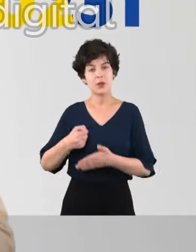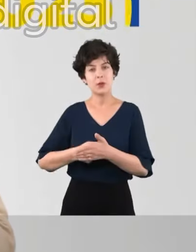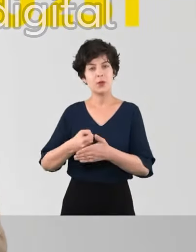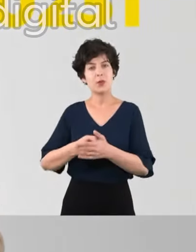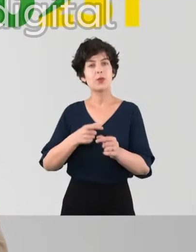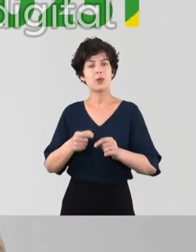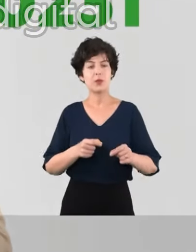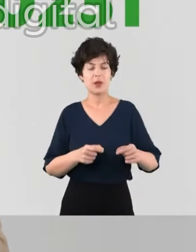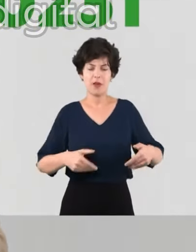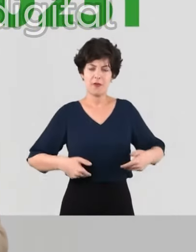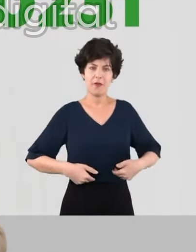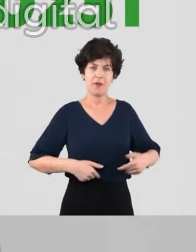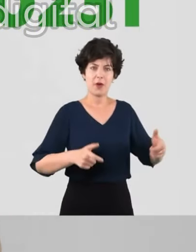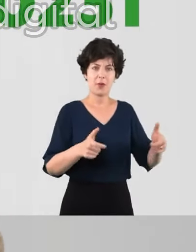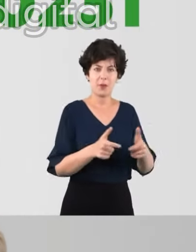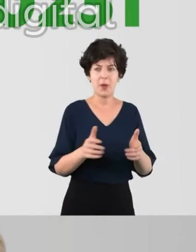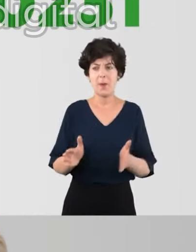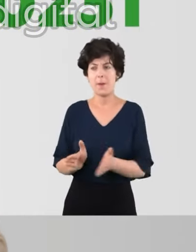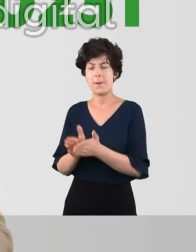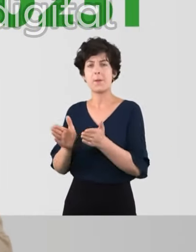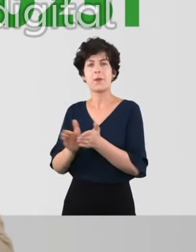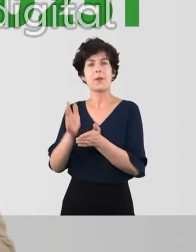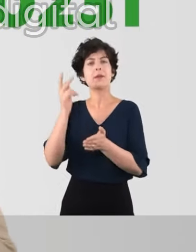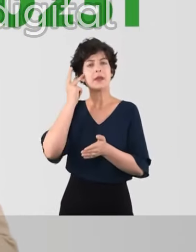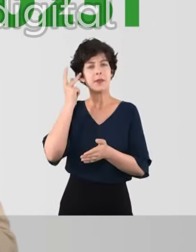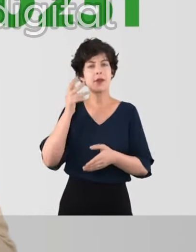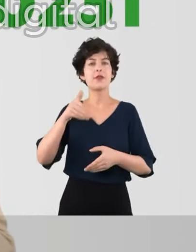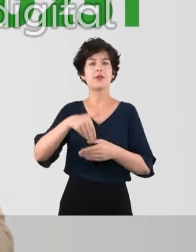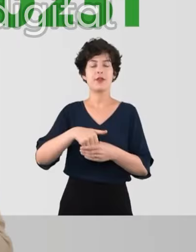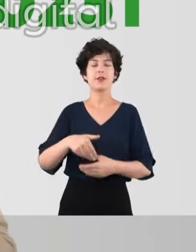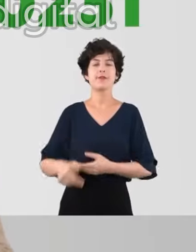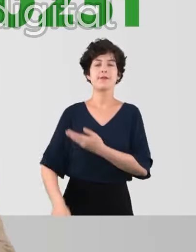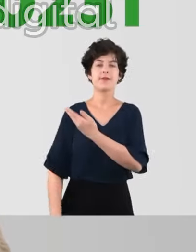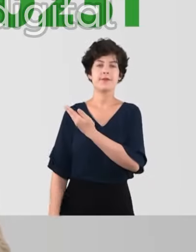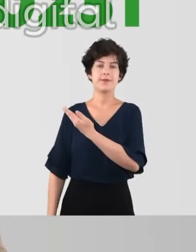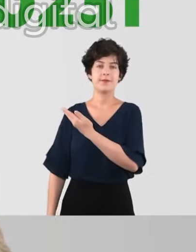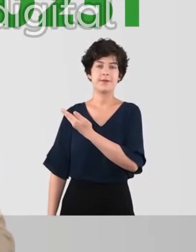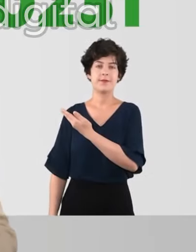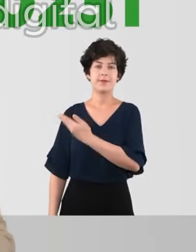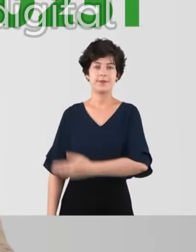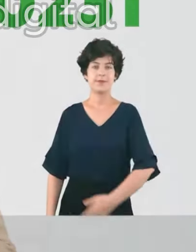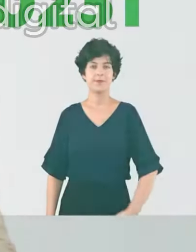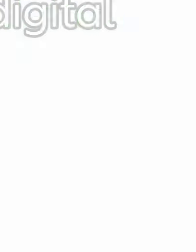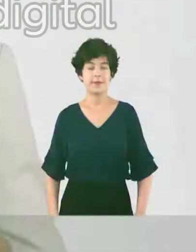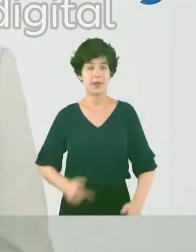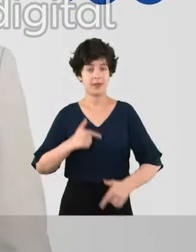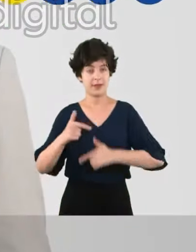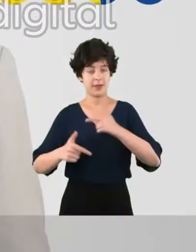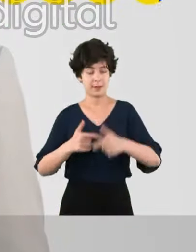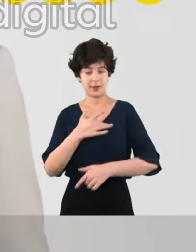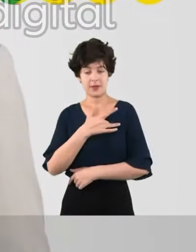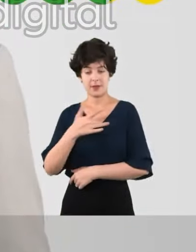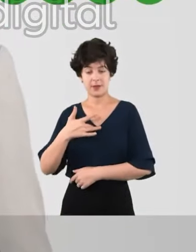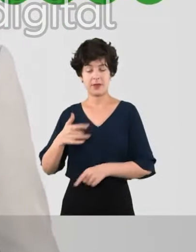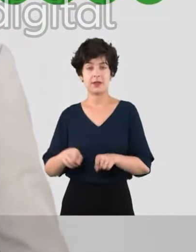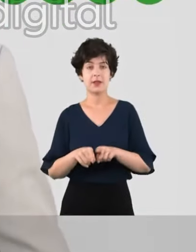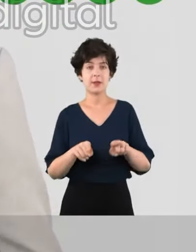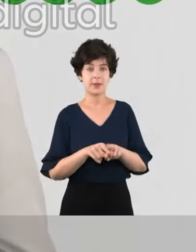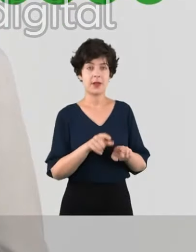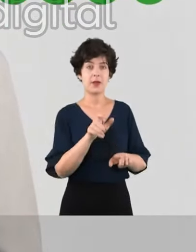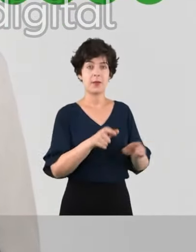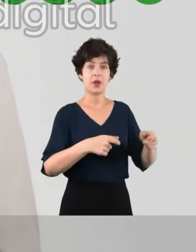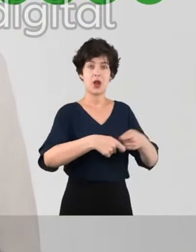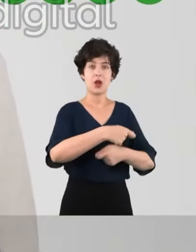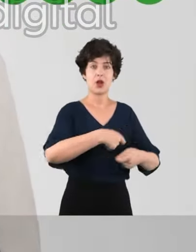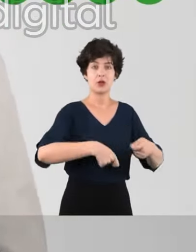Combater a fome e a vulnerabilidade social em São Paulo. Vote em Vimoraes 70 231. Vou trabalhar pela saúde e também